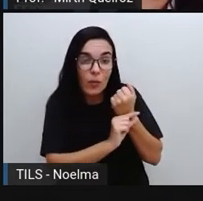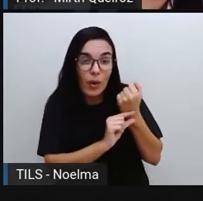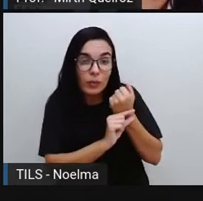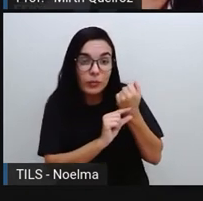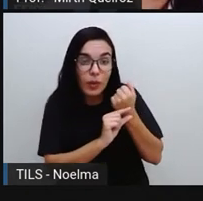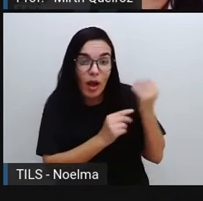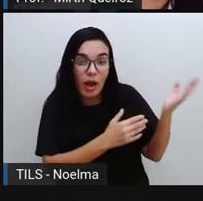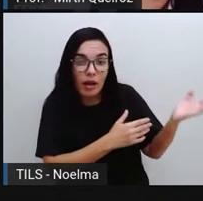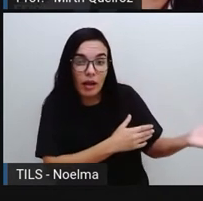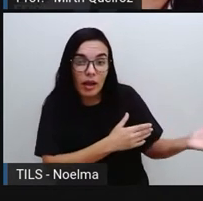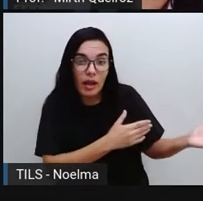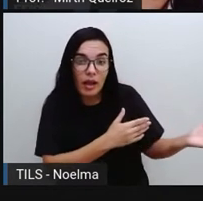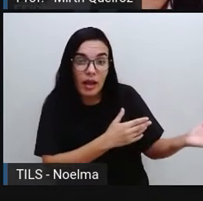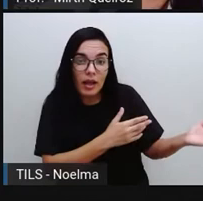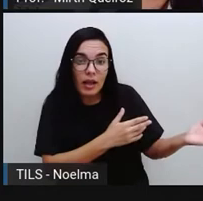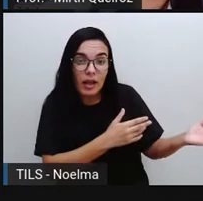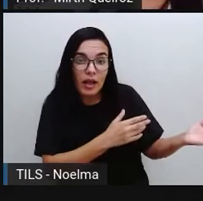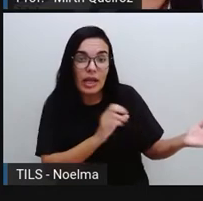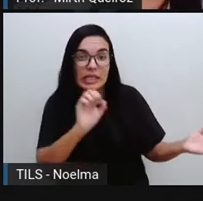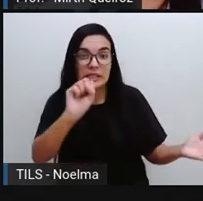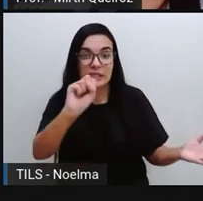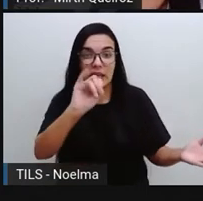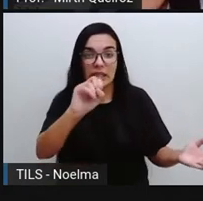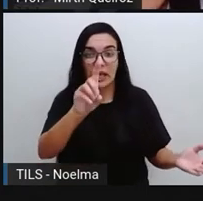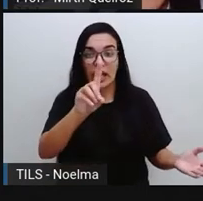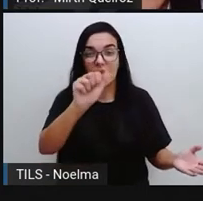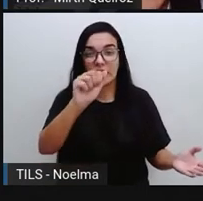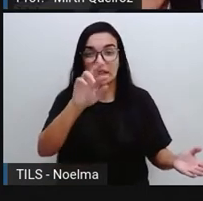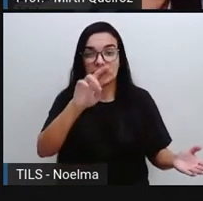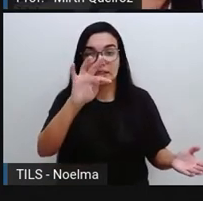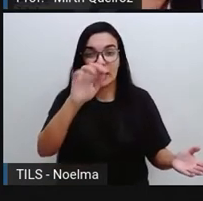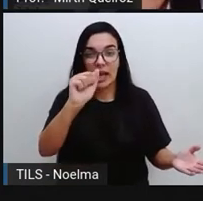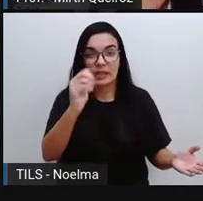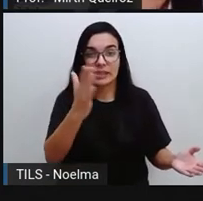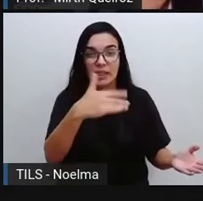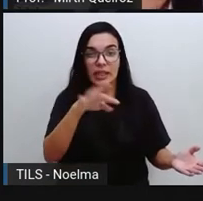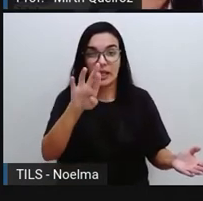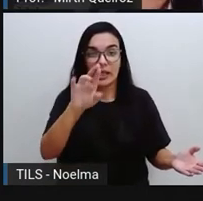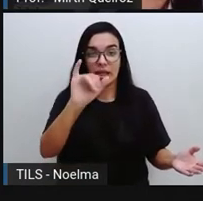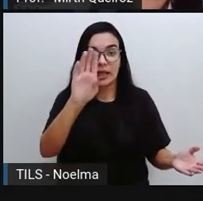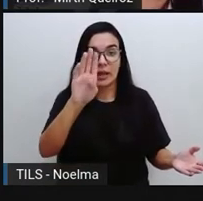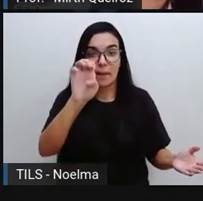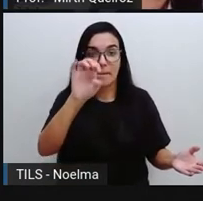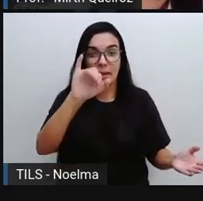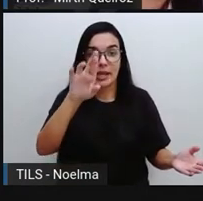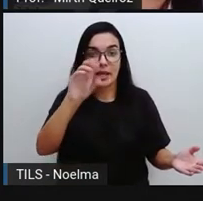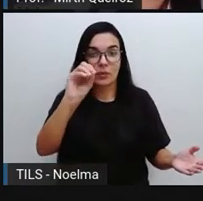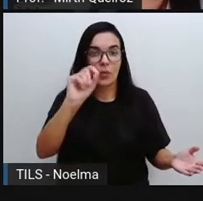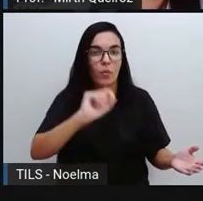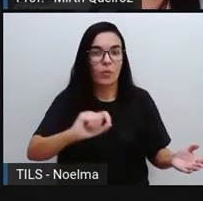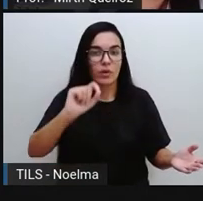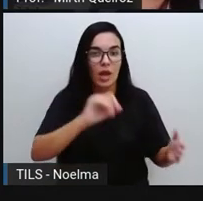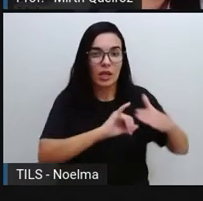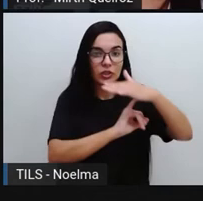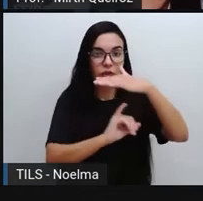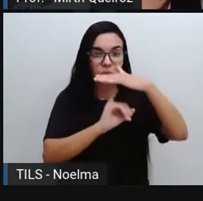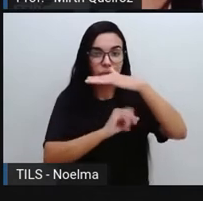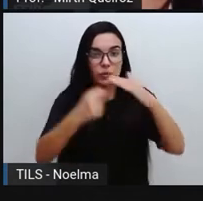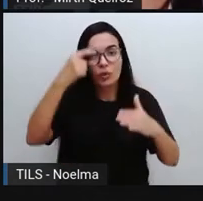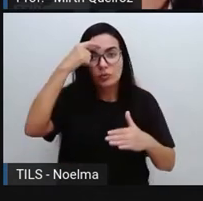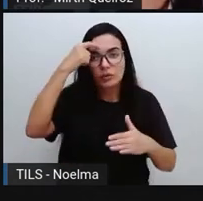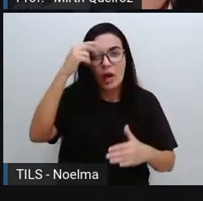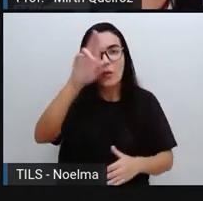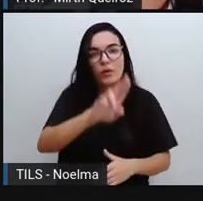e foi escrita por Siddhartha Kiyonis. Ribeiro, né? No Instituto do Cérebro, Universidade Federal